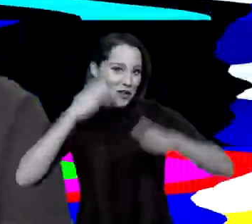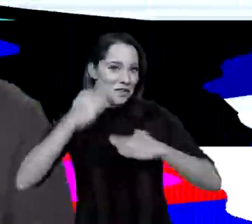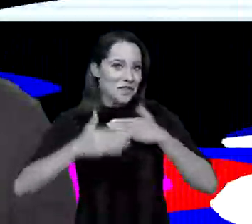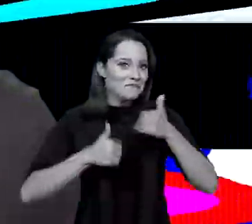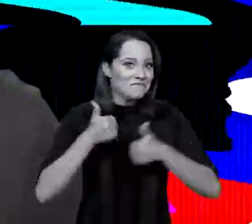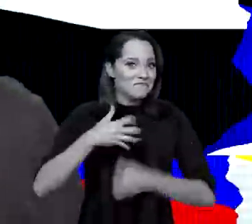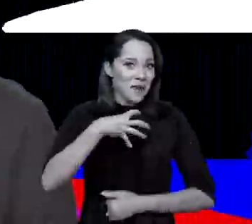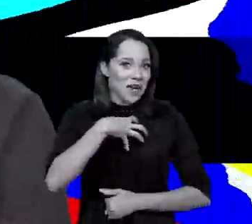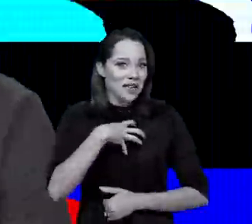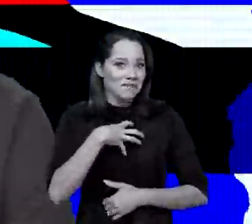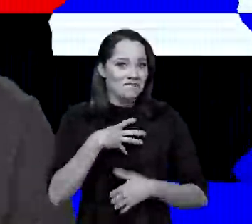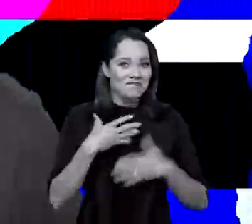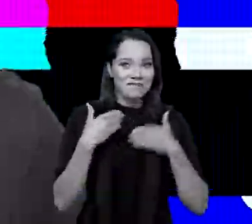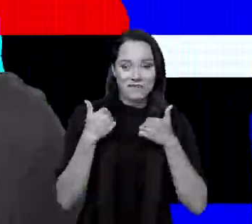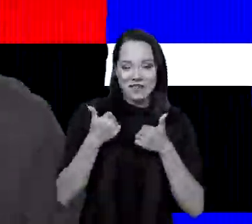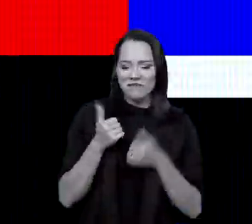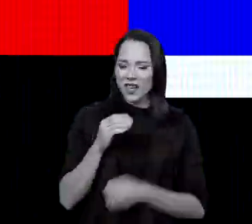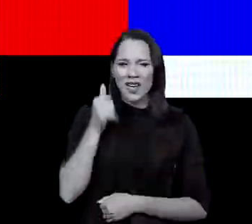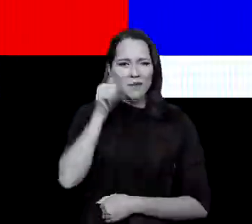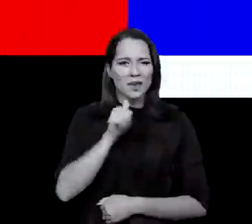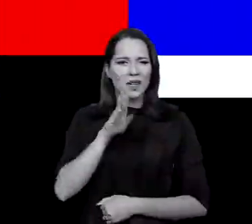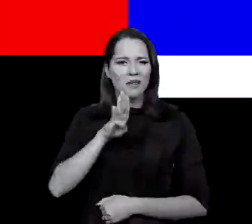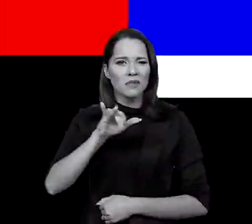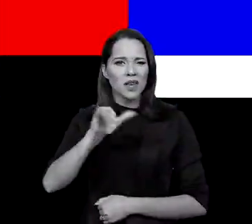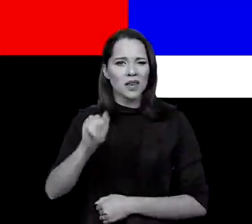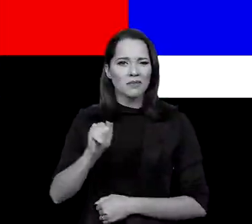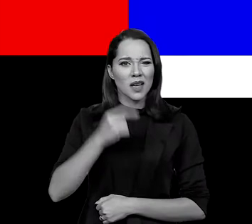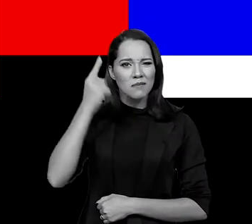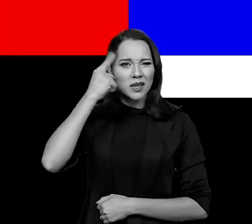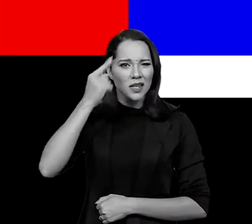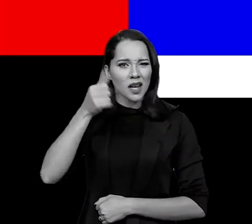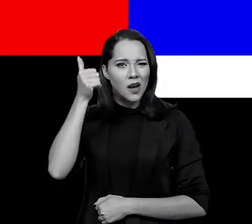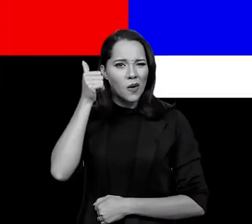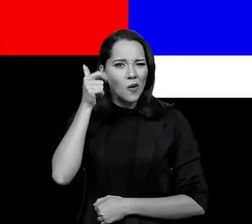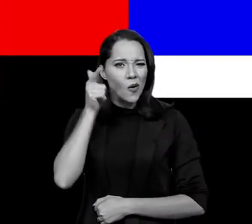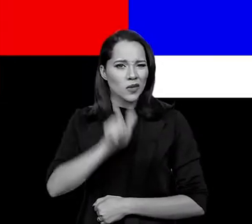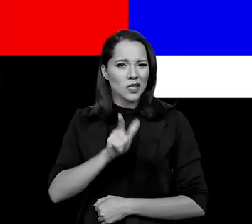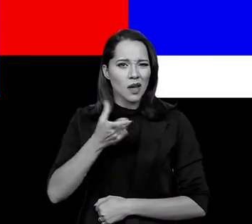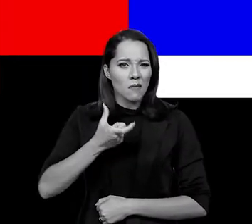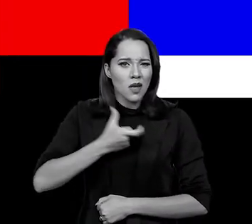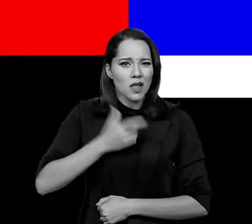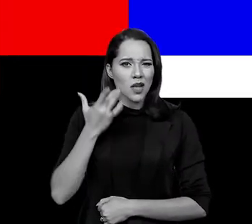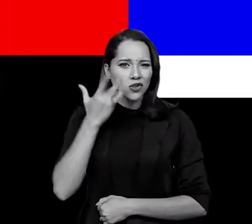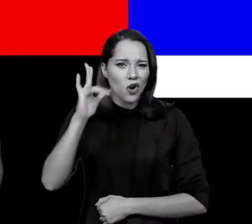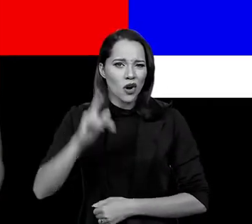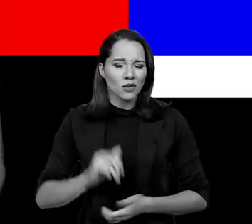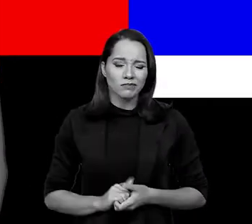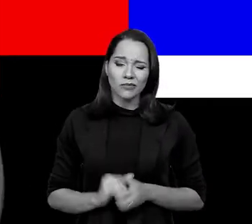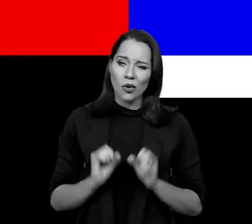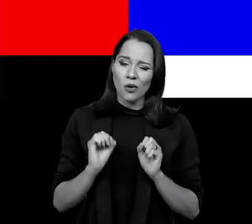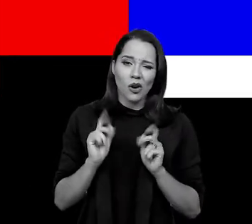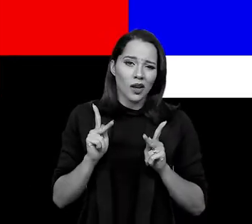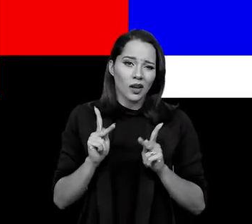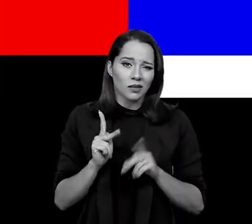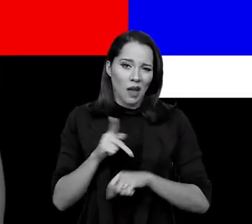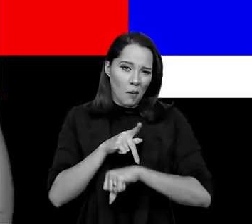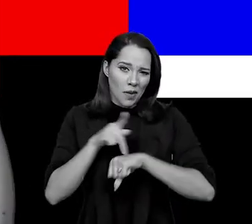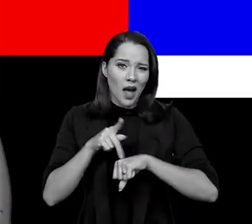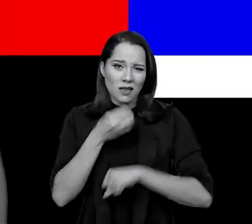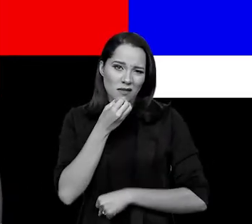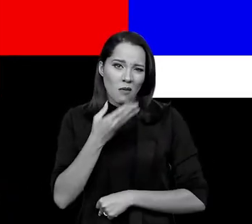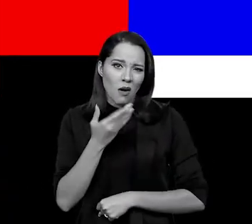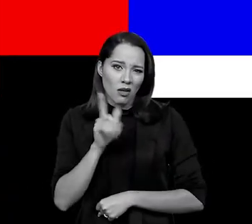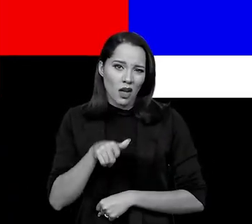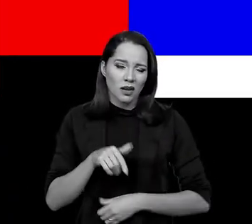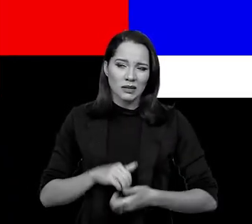Salve, salve, Bahia! E a Bia, hein? Achei que a bichinha ia pegar ouro. Mas tá bom a prata também, né?